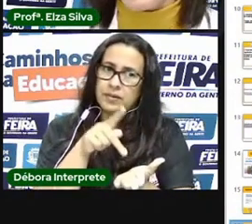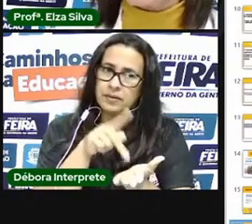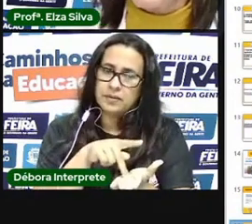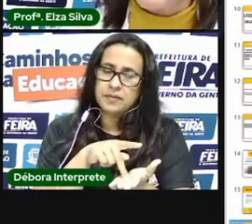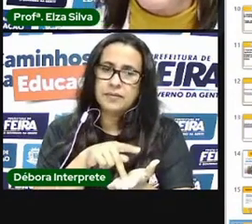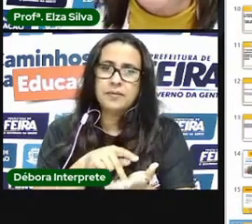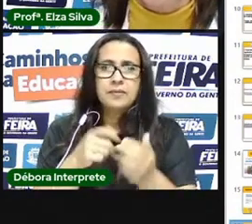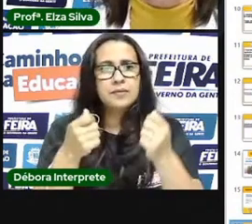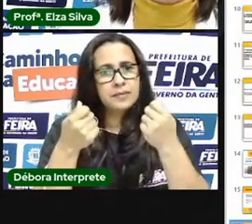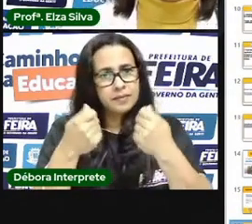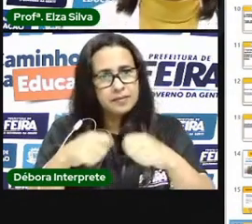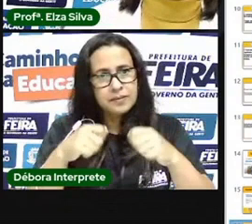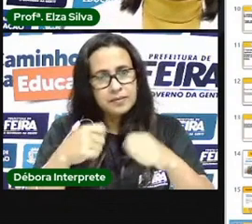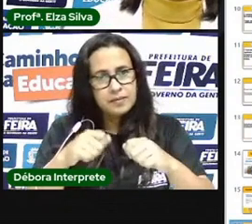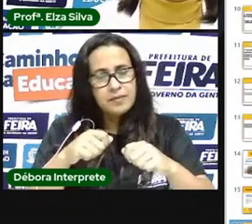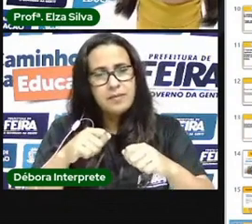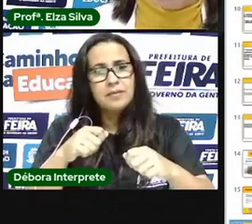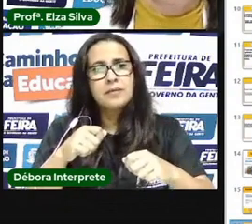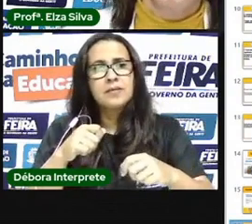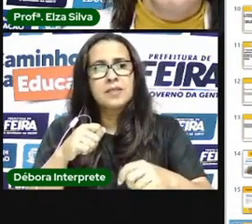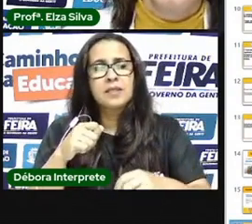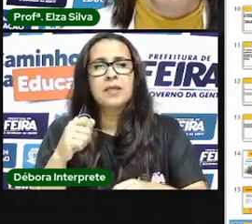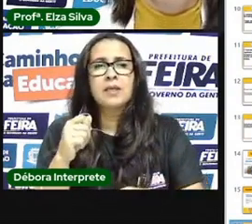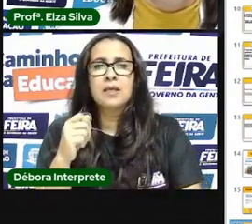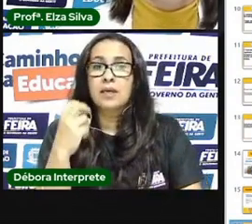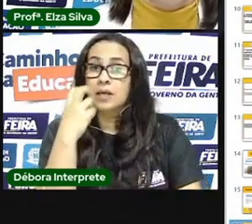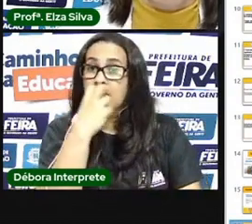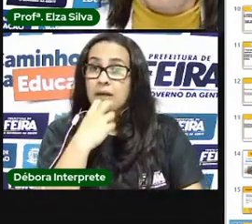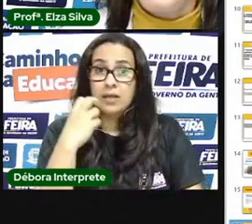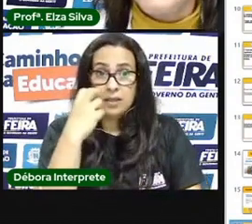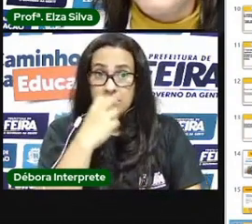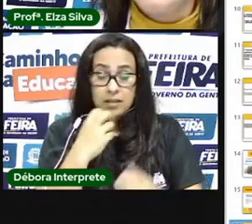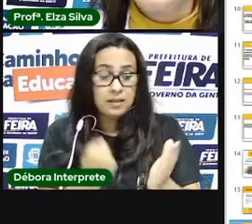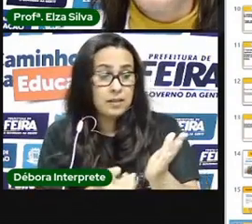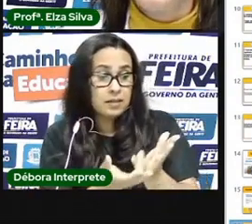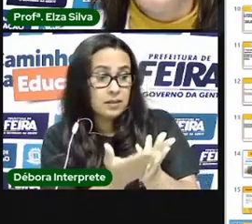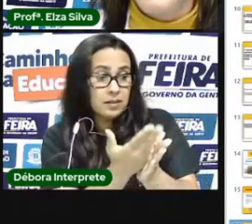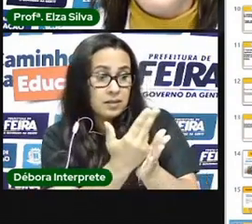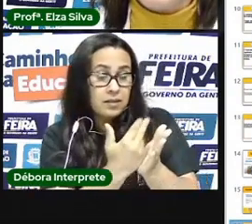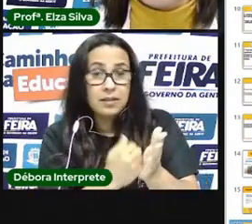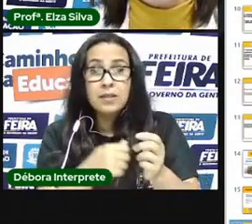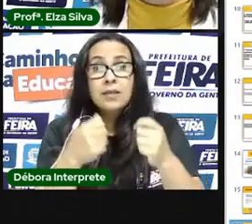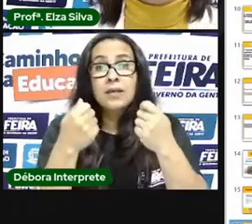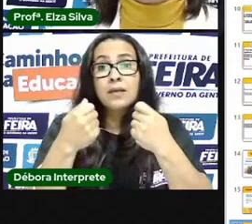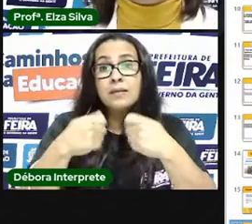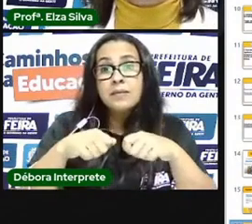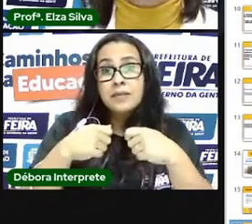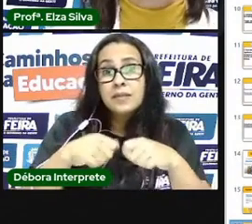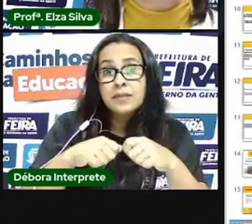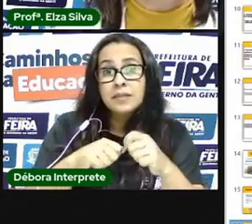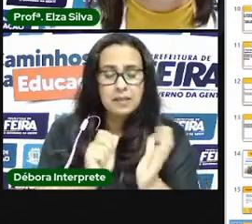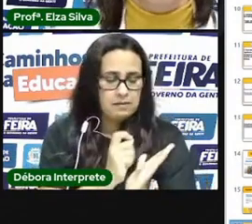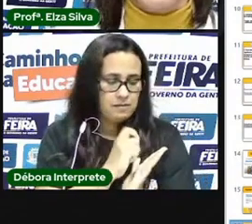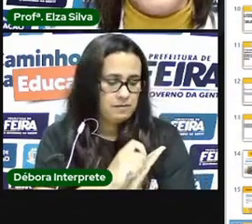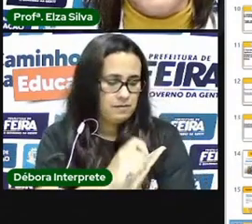o artista utiliza desenhos cores e cria o seu texto